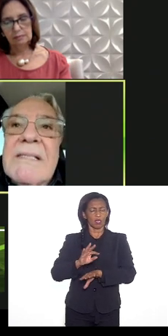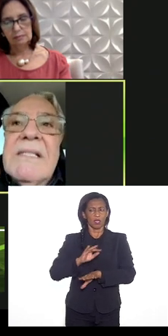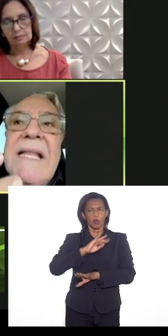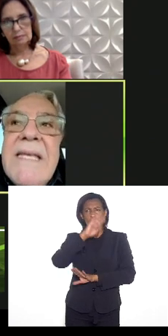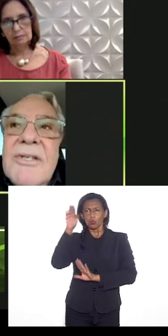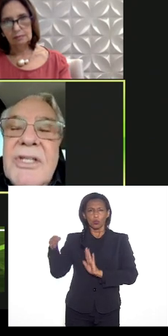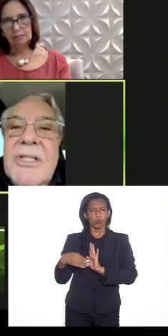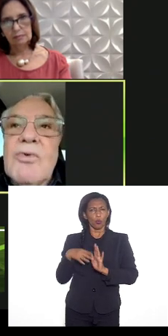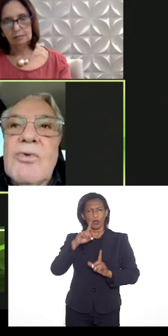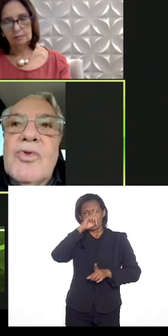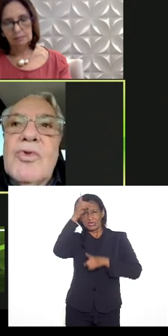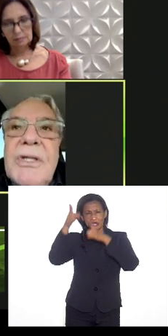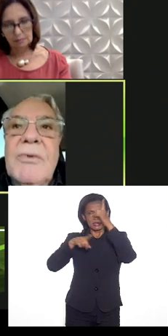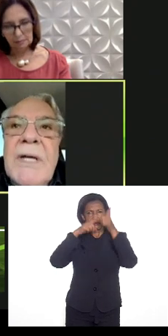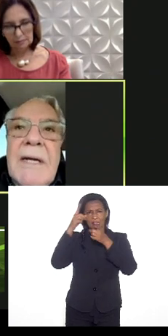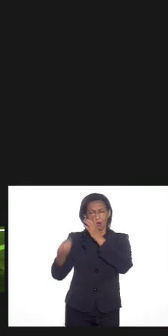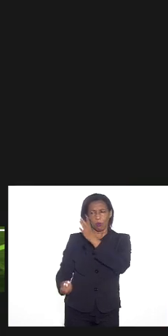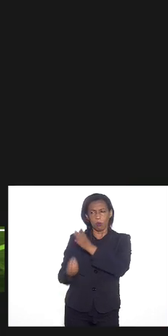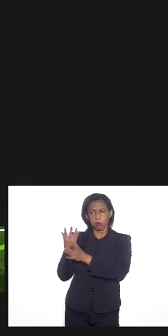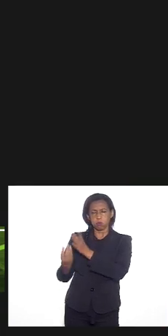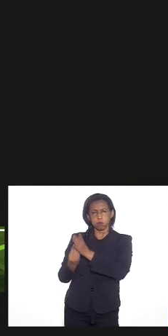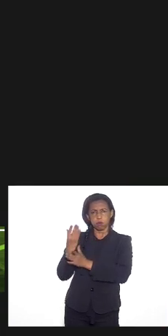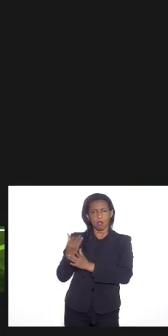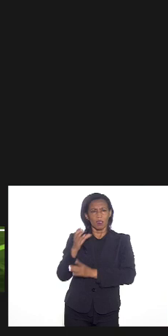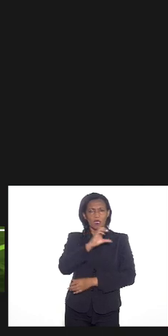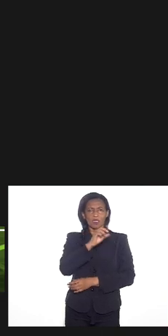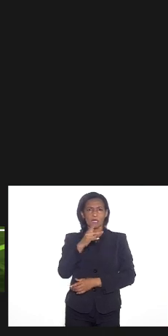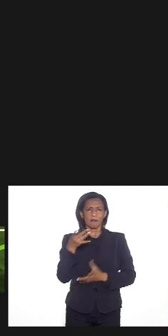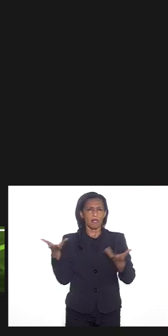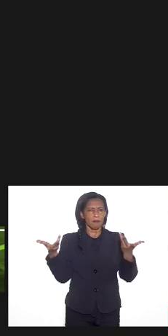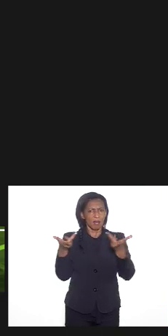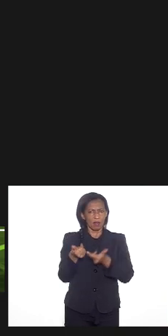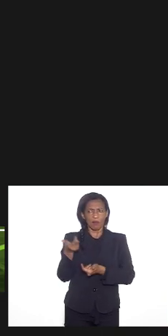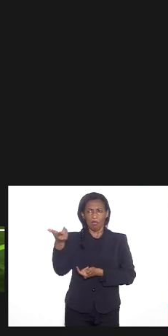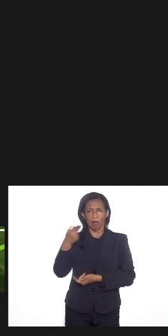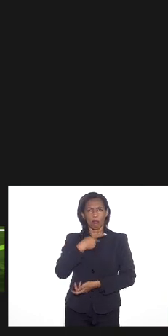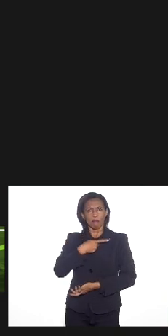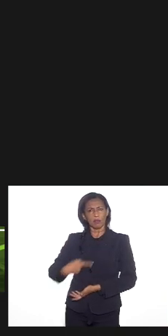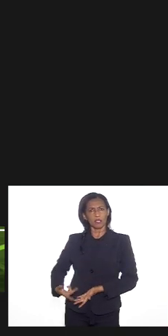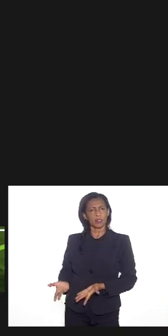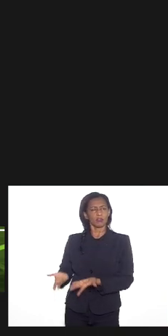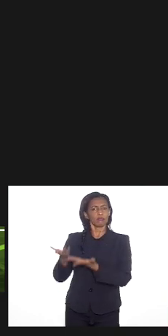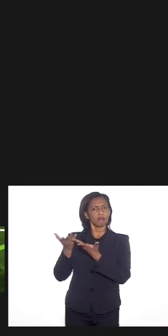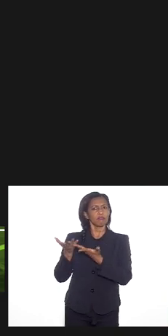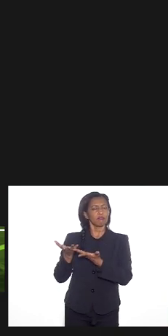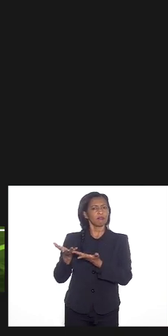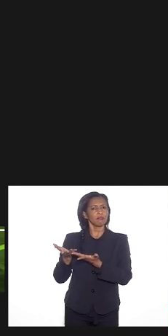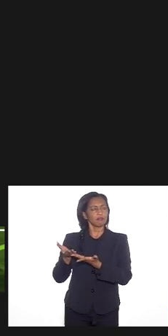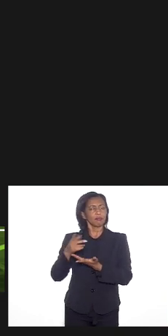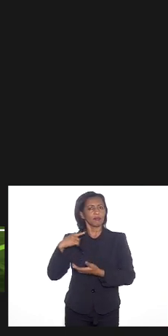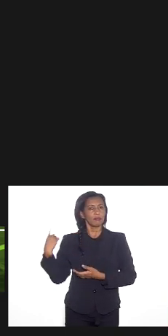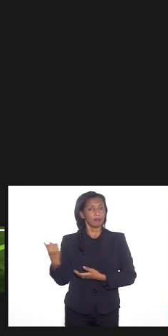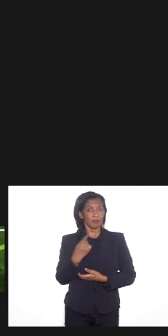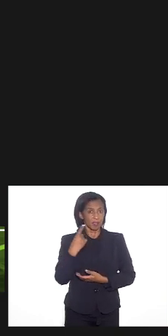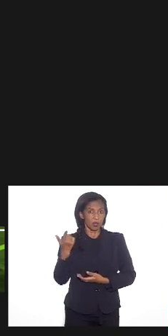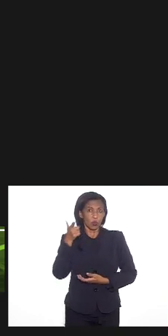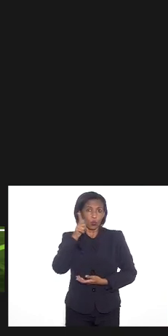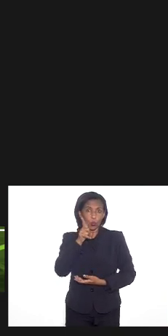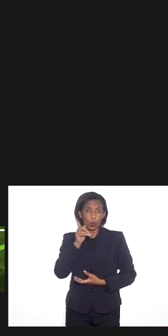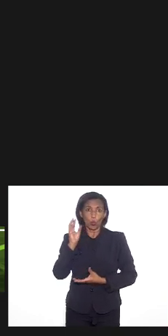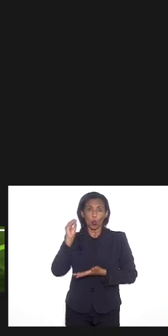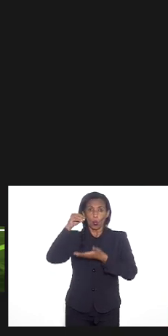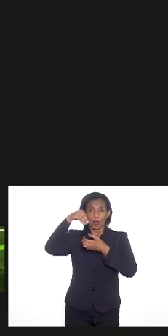ideias que estão surgindo nessa CPI maravilhosa que a senhora preside para que a gente ponha na